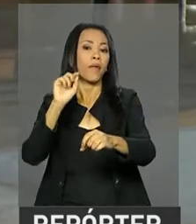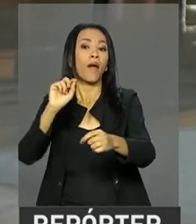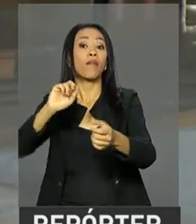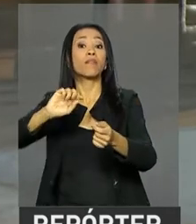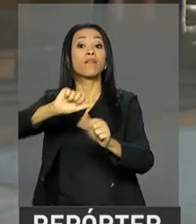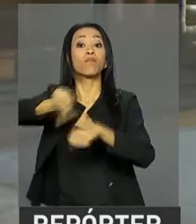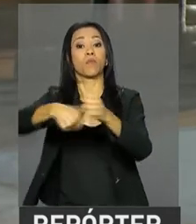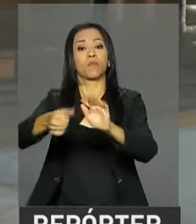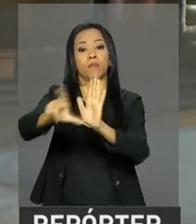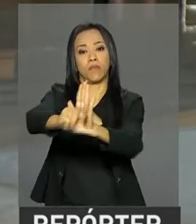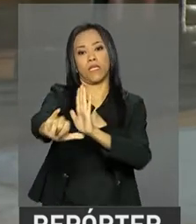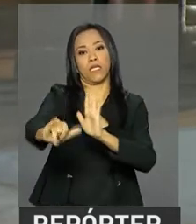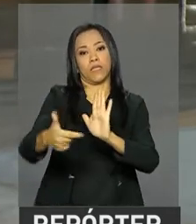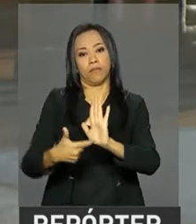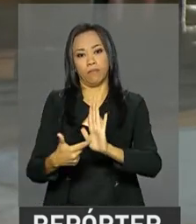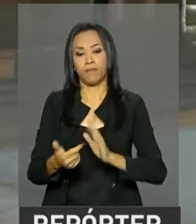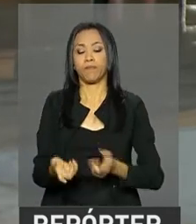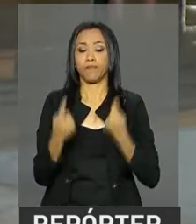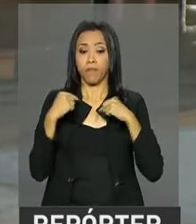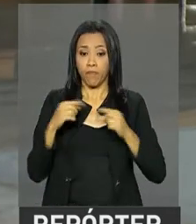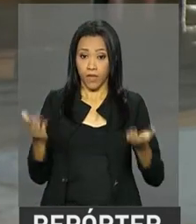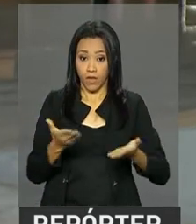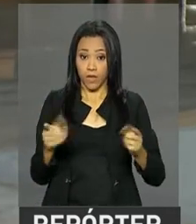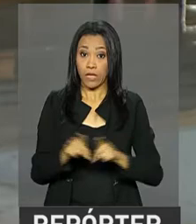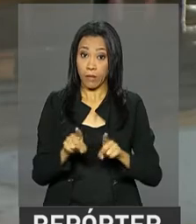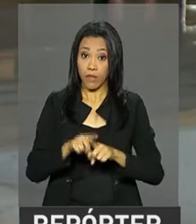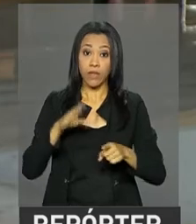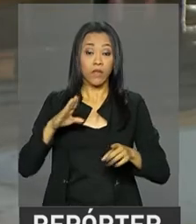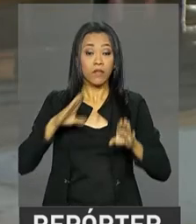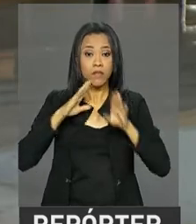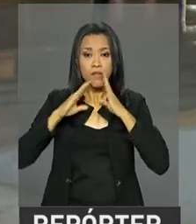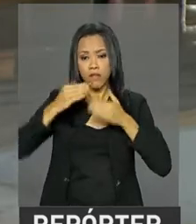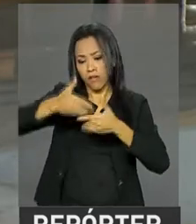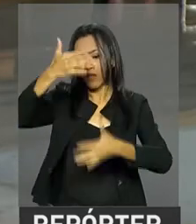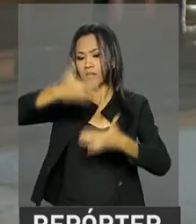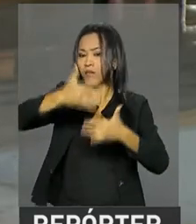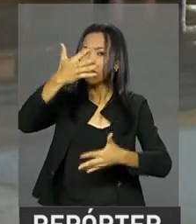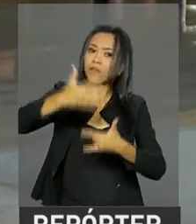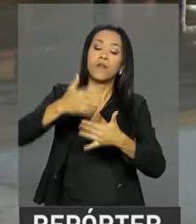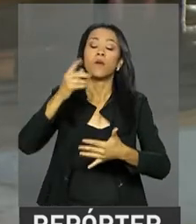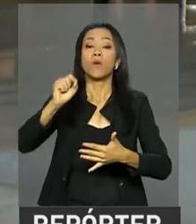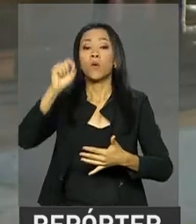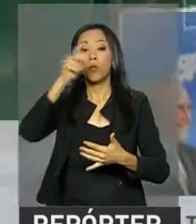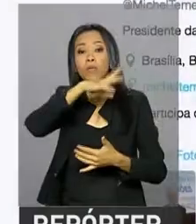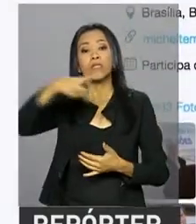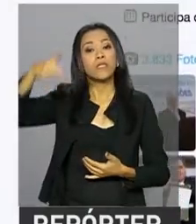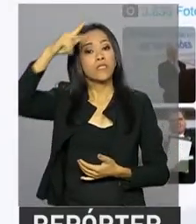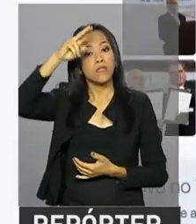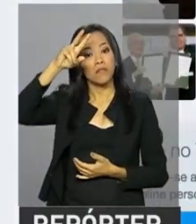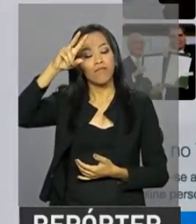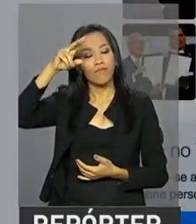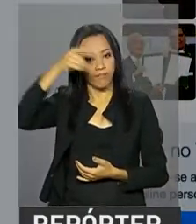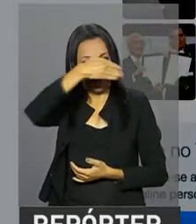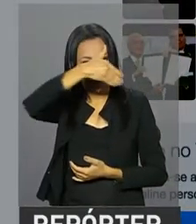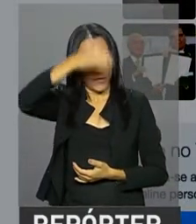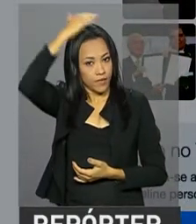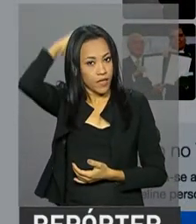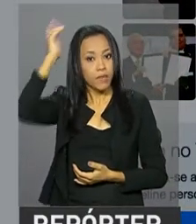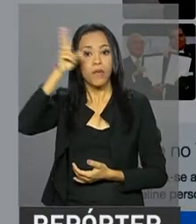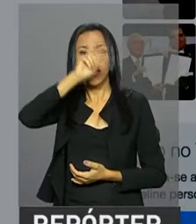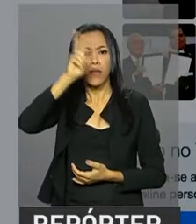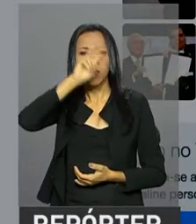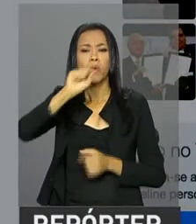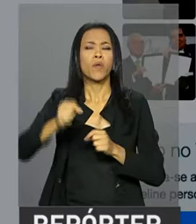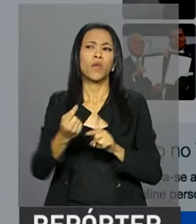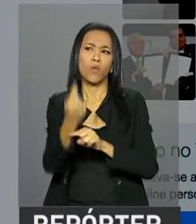mudando um pouco de assunto, Leandro, olha só. Pelas redes sociais, o presidente Michel Temer lembrou que há um ano o governo federal adotava